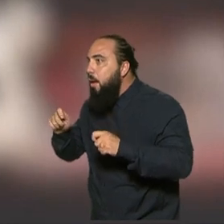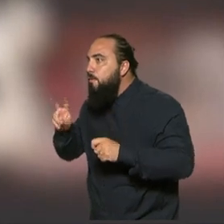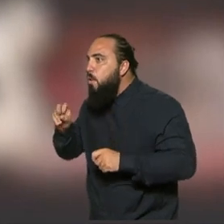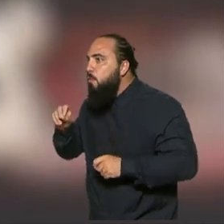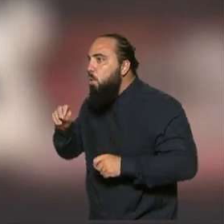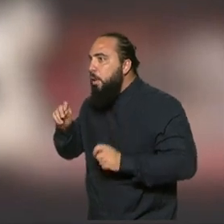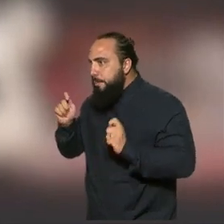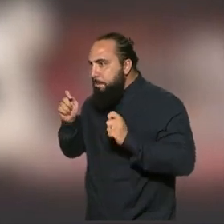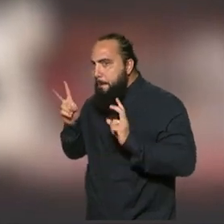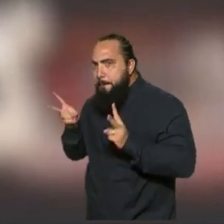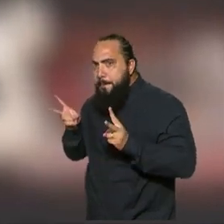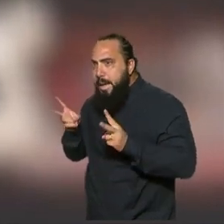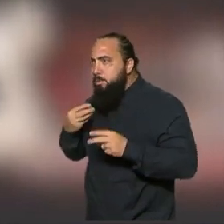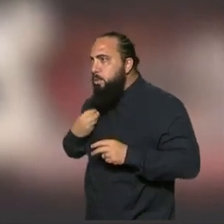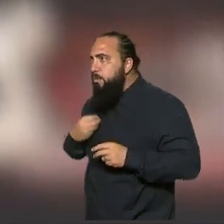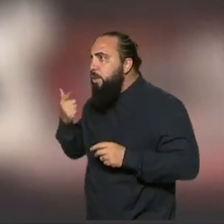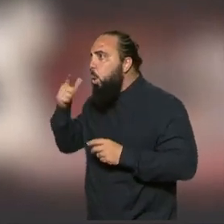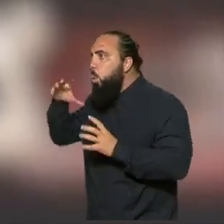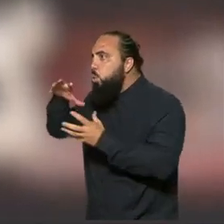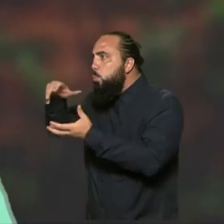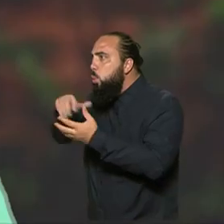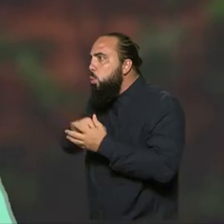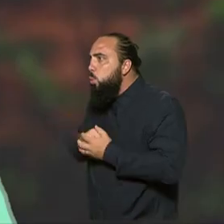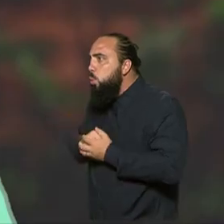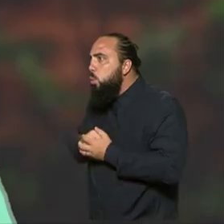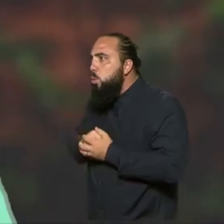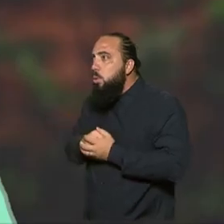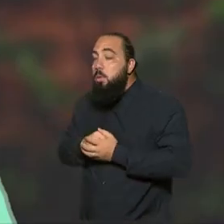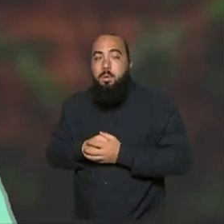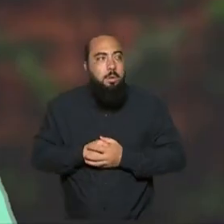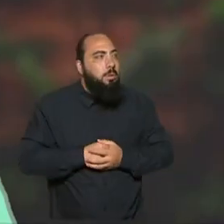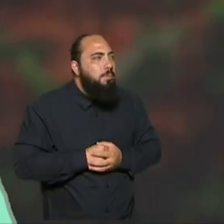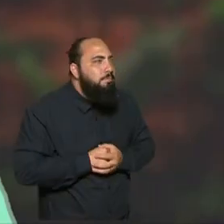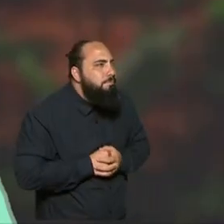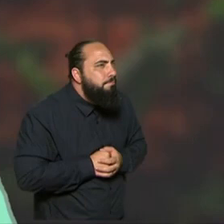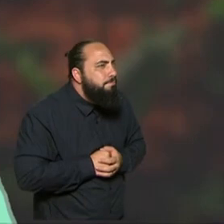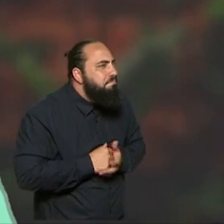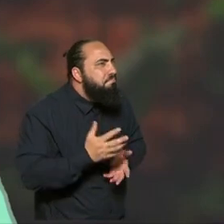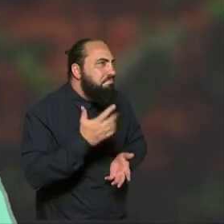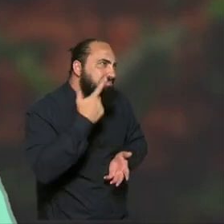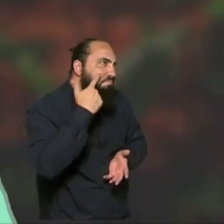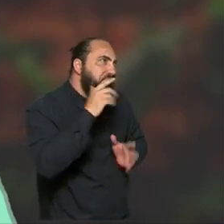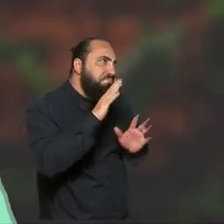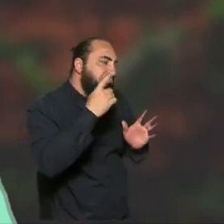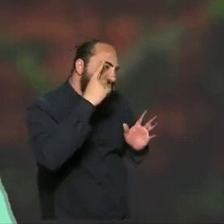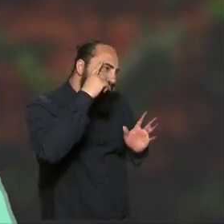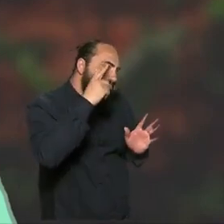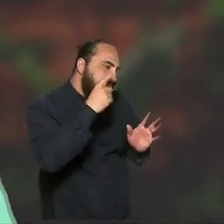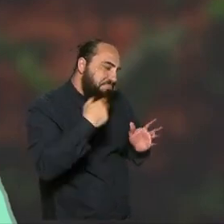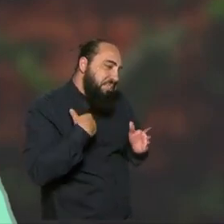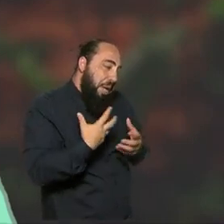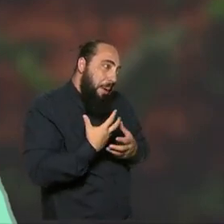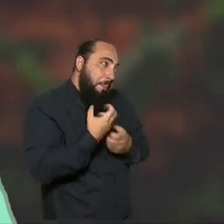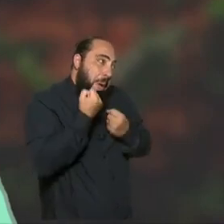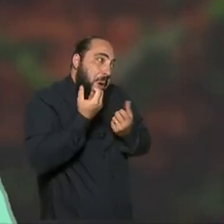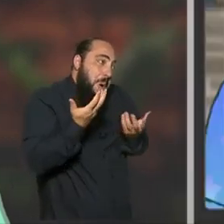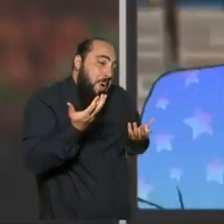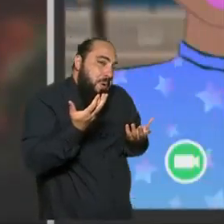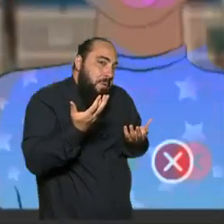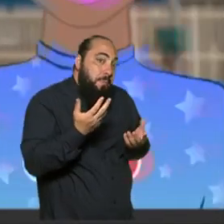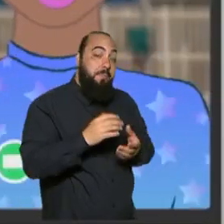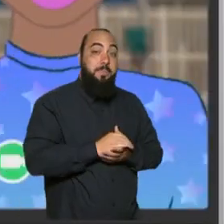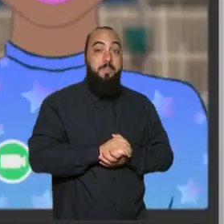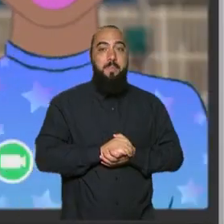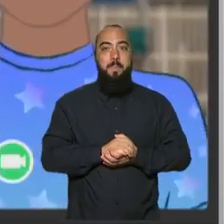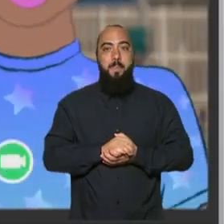Dá mesmo para viver em outro planeta? Olha, você me pegou. A dúvida de Sofia